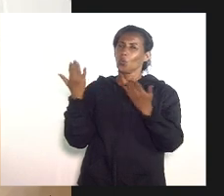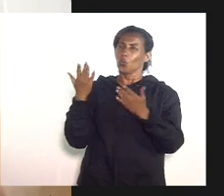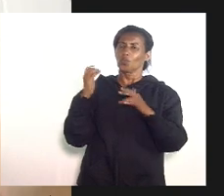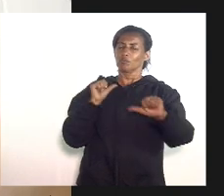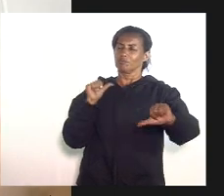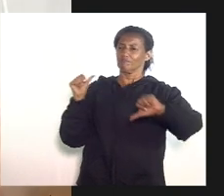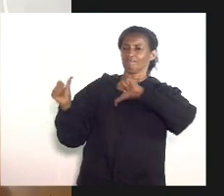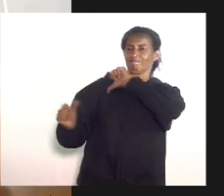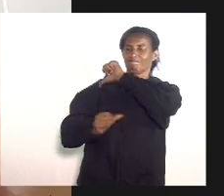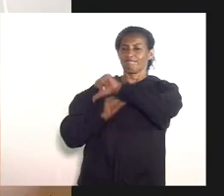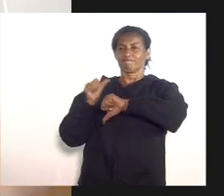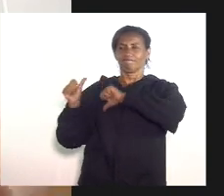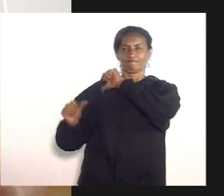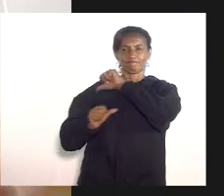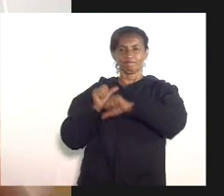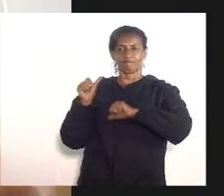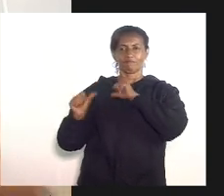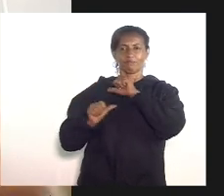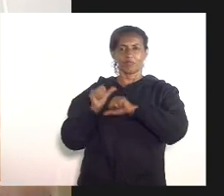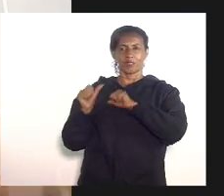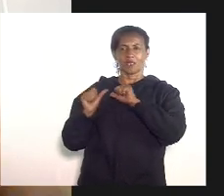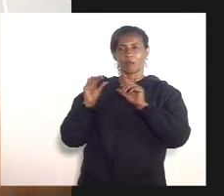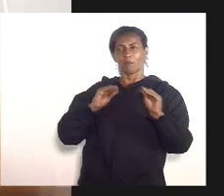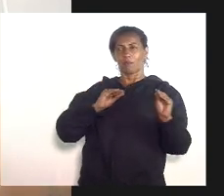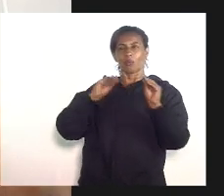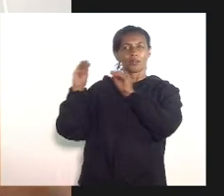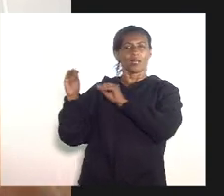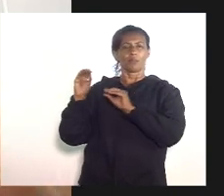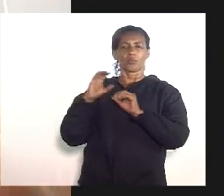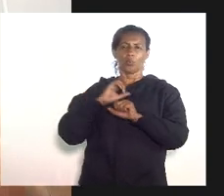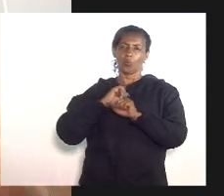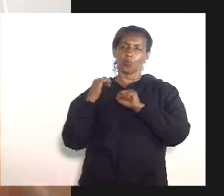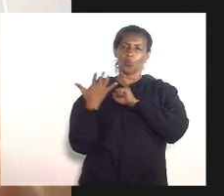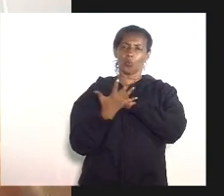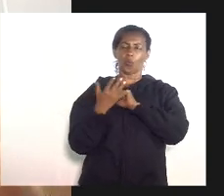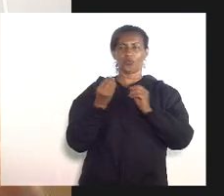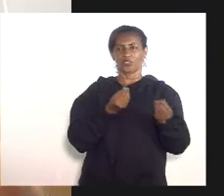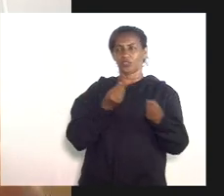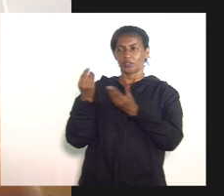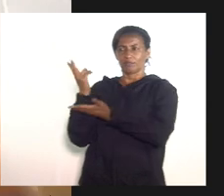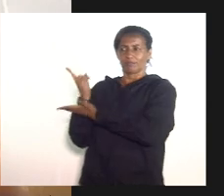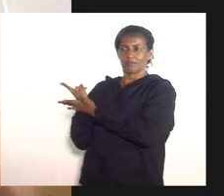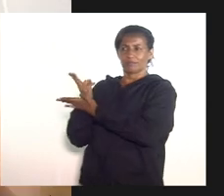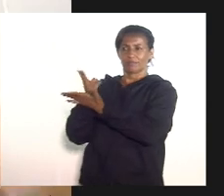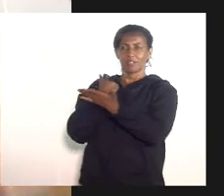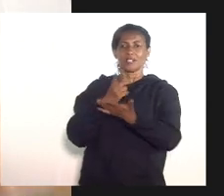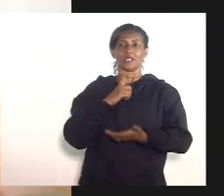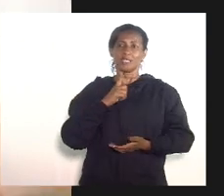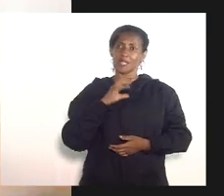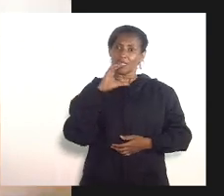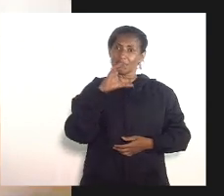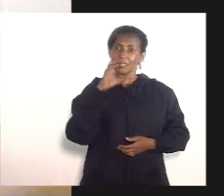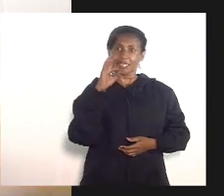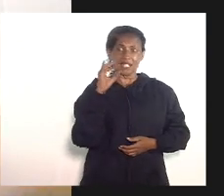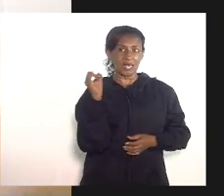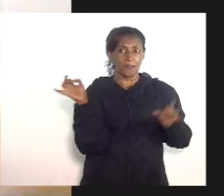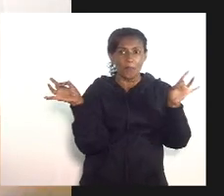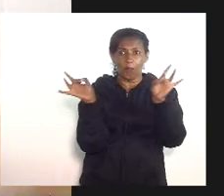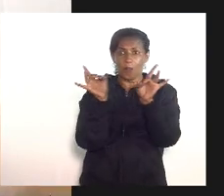para atender só aos pacientes de covid abrindo as CTIs que estão prontas